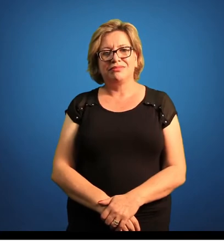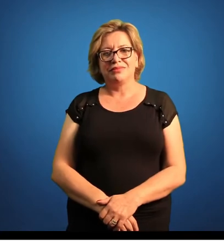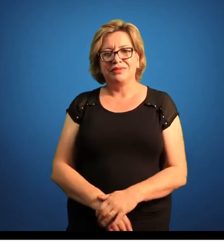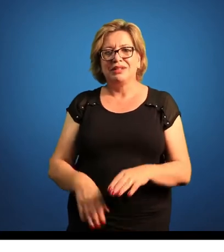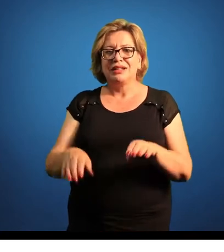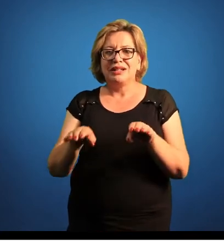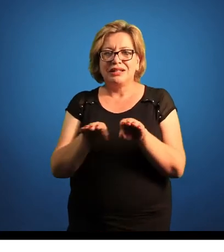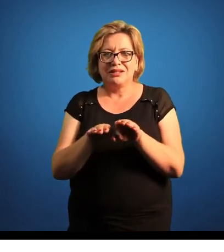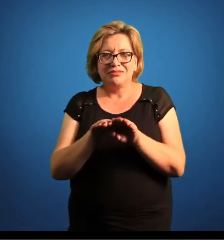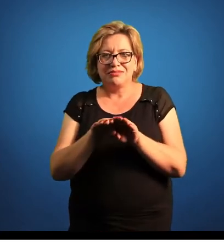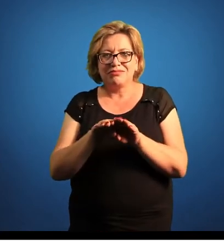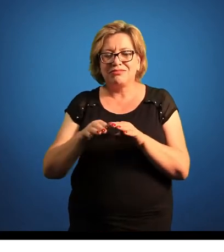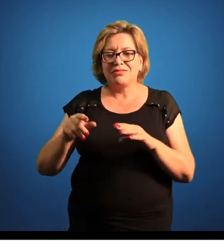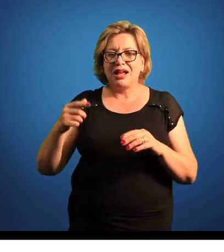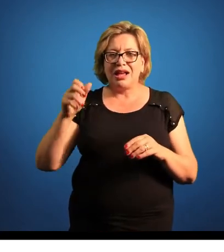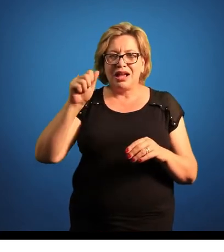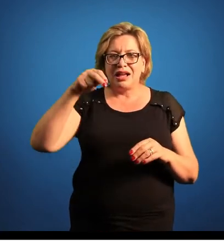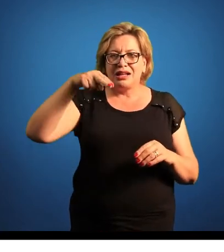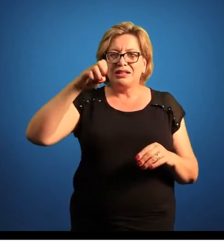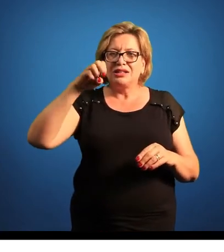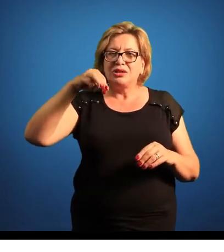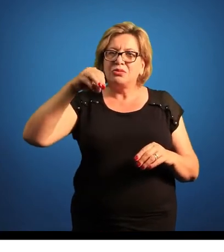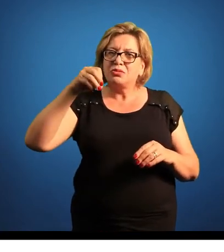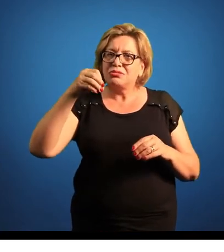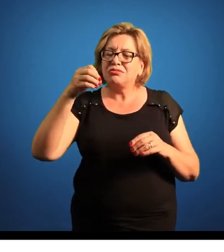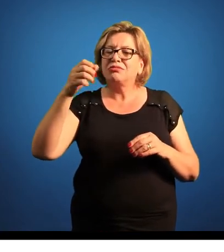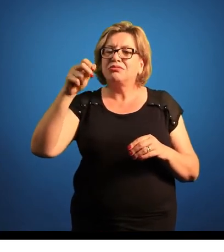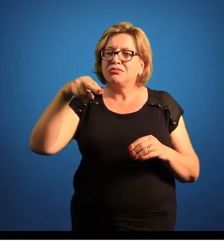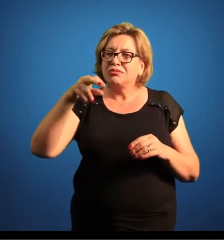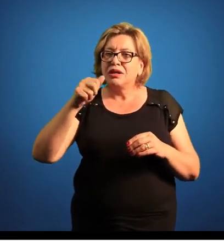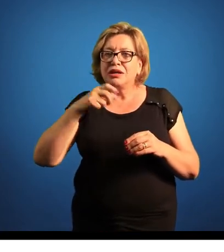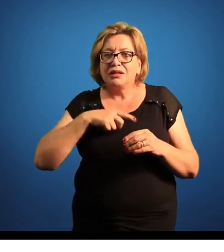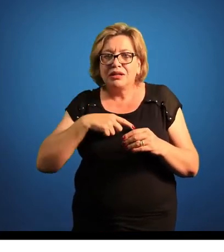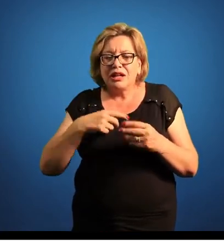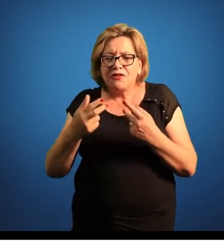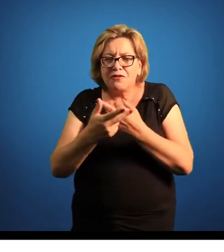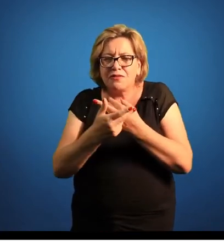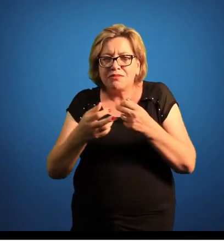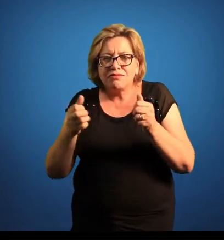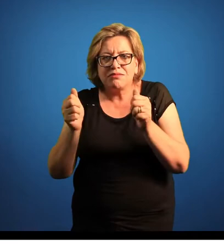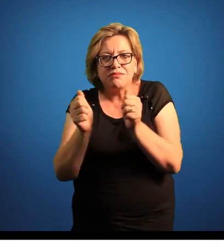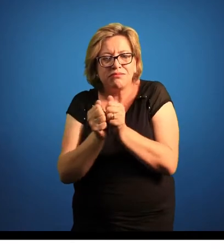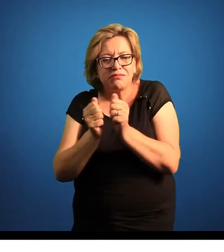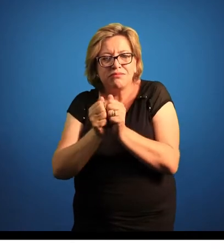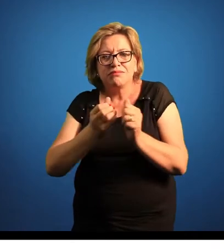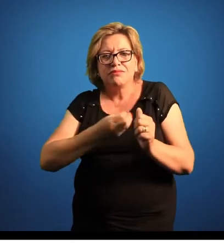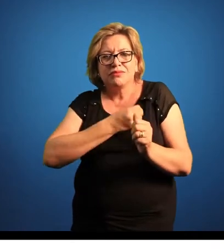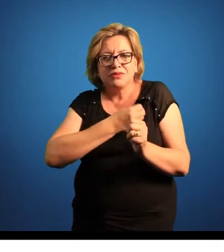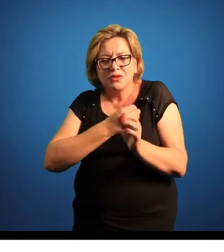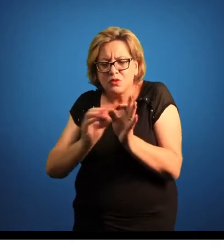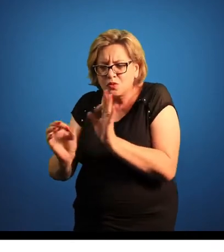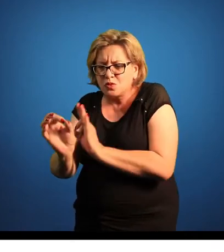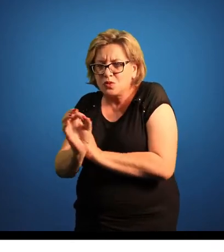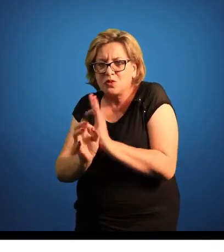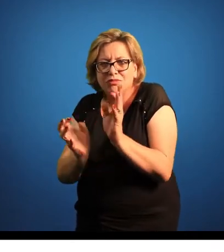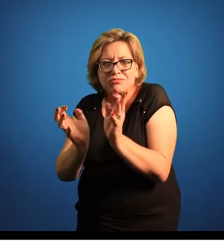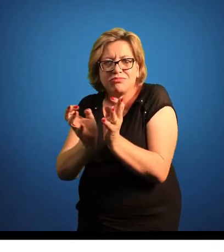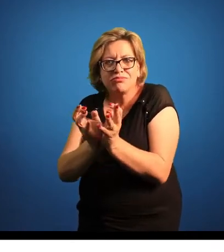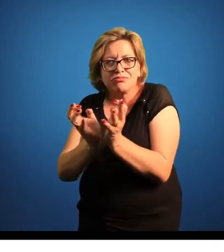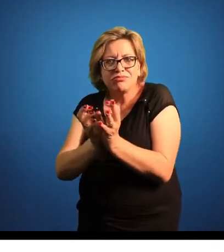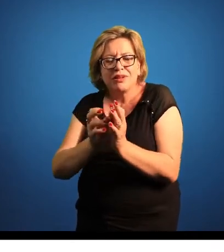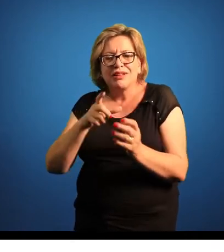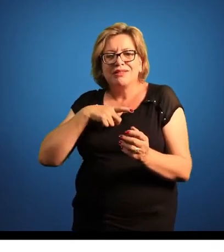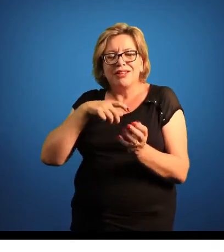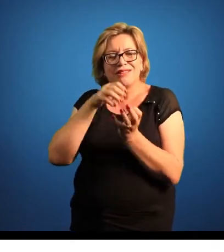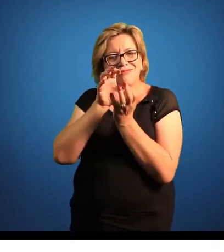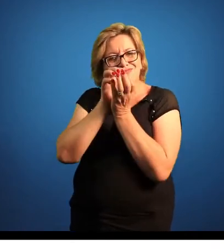Além da anêmona solitária, nós temos anêmonas coloniais. São bichinhos pequenininhos, já começam a formar colônias, têm seus tentáculos e suas